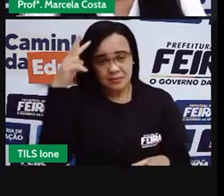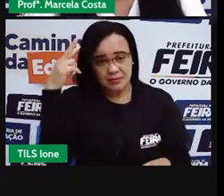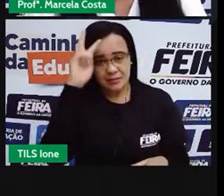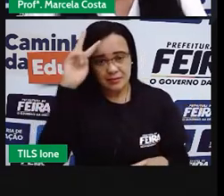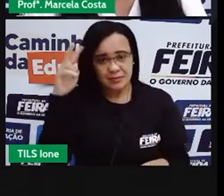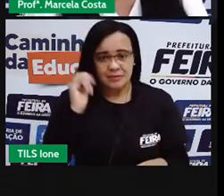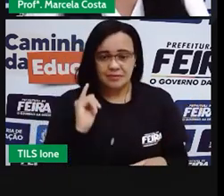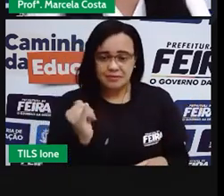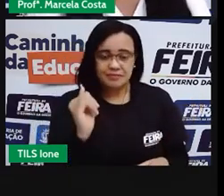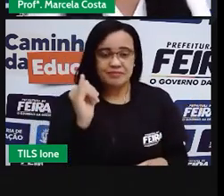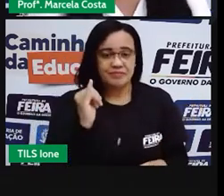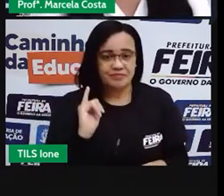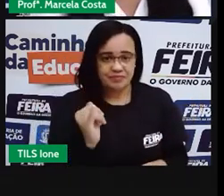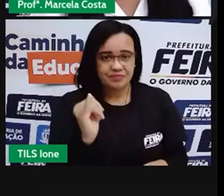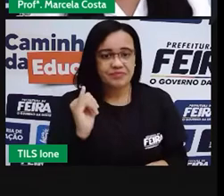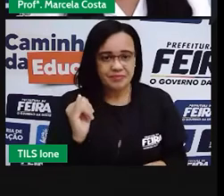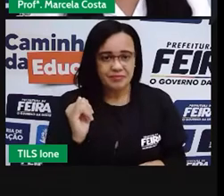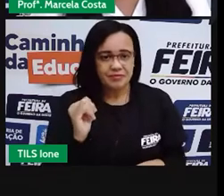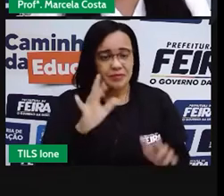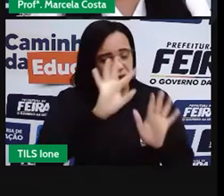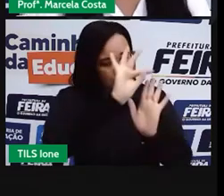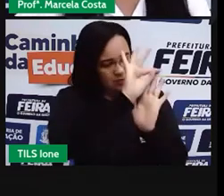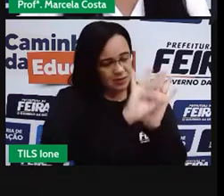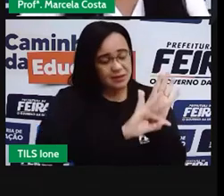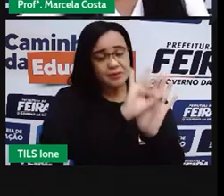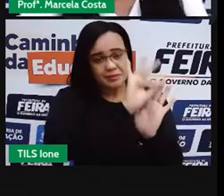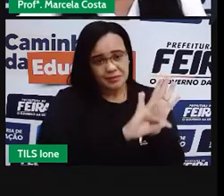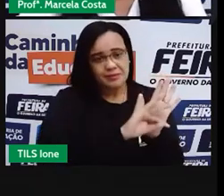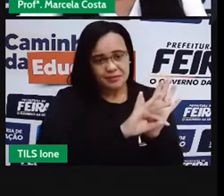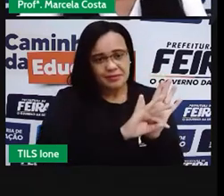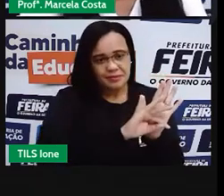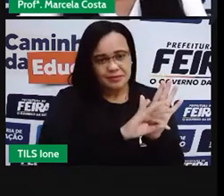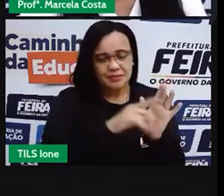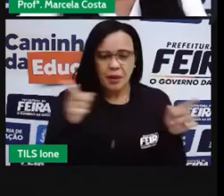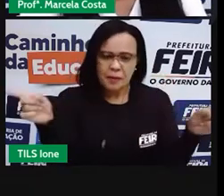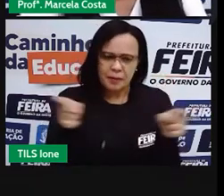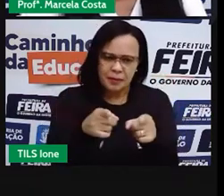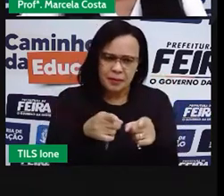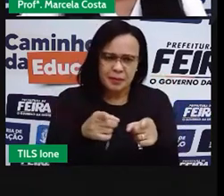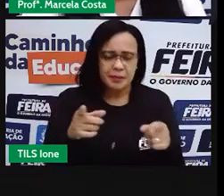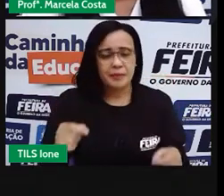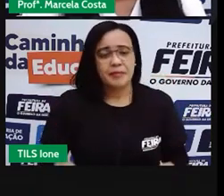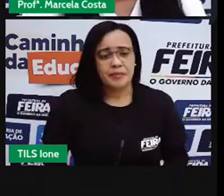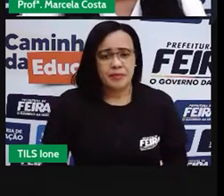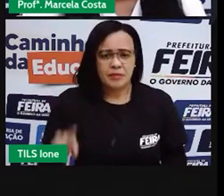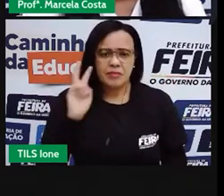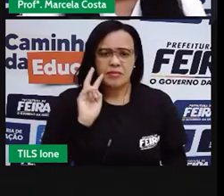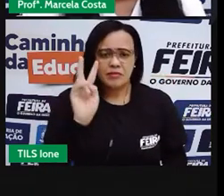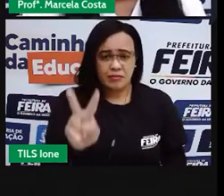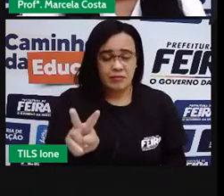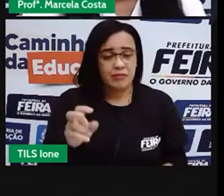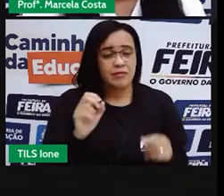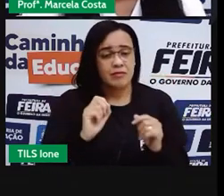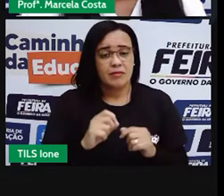certo? Um texto pequeno, onde a gente vai ler junto.